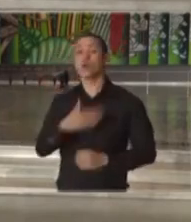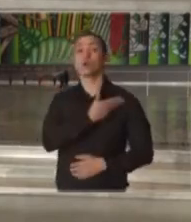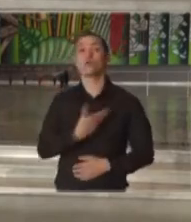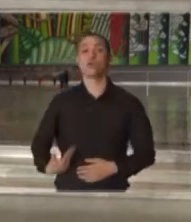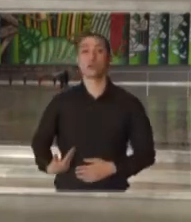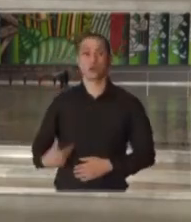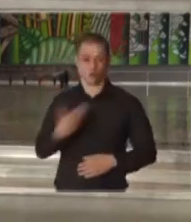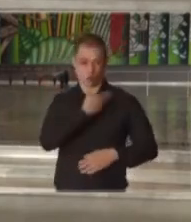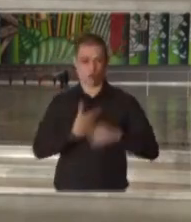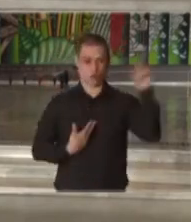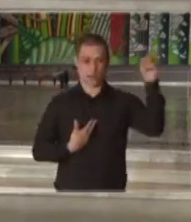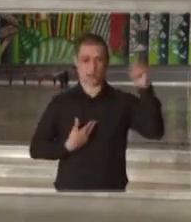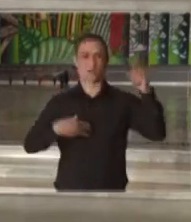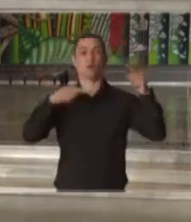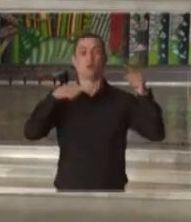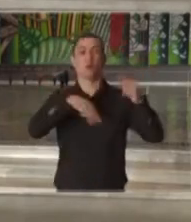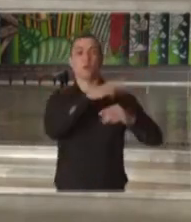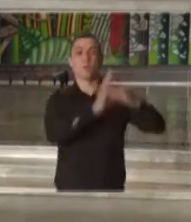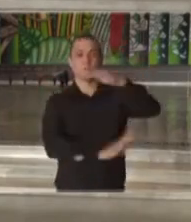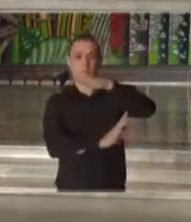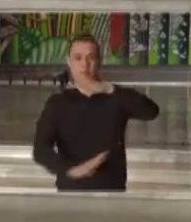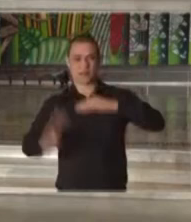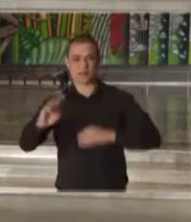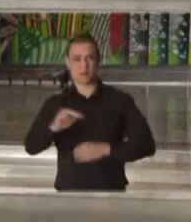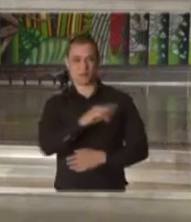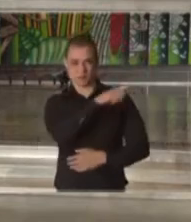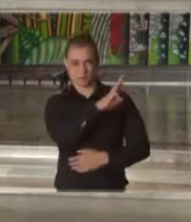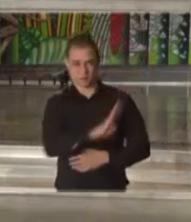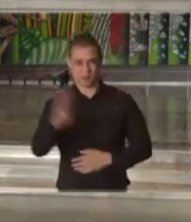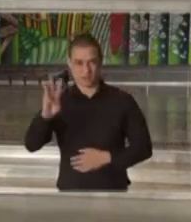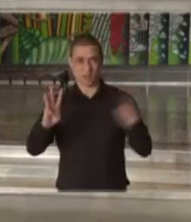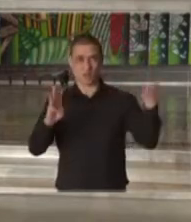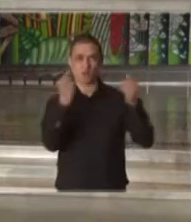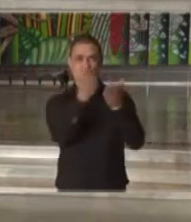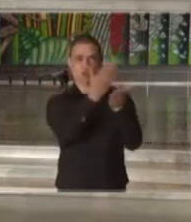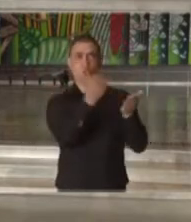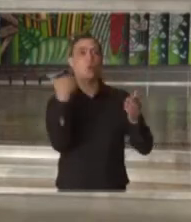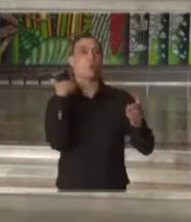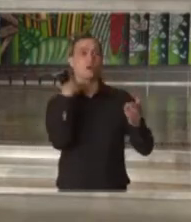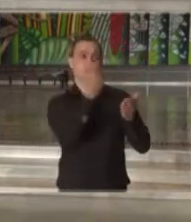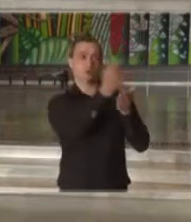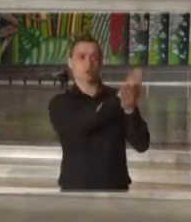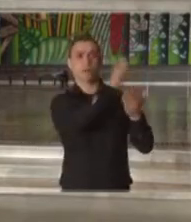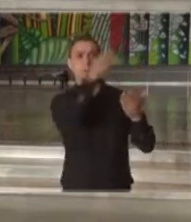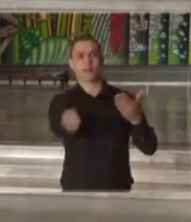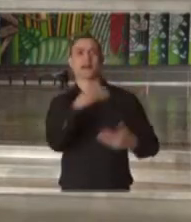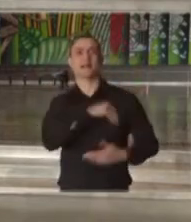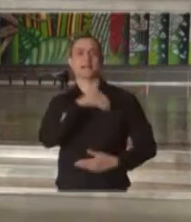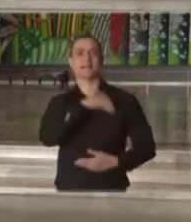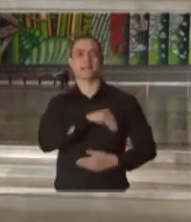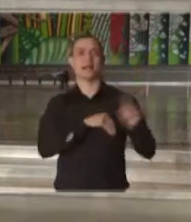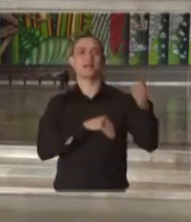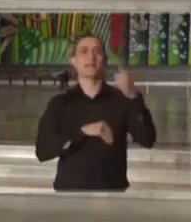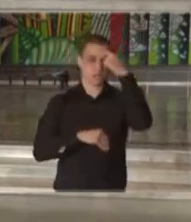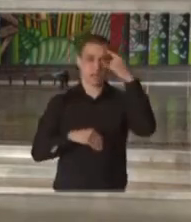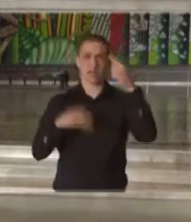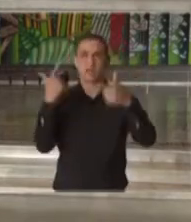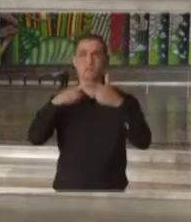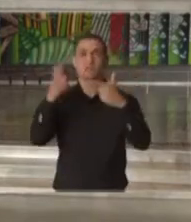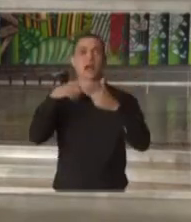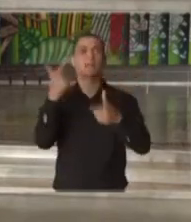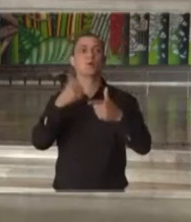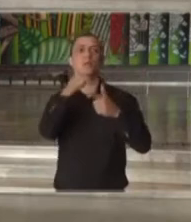o governo do Maranhão vai fazer um escalonamento nos bancos para o pagamento de salários e assim desafogar, então, o movimento nos